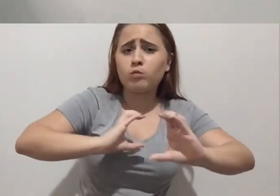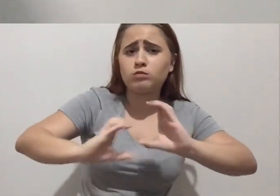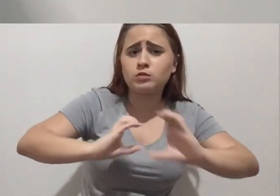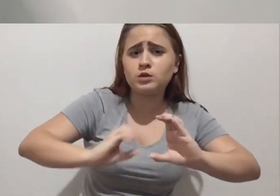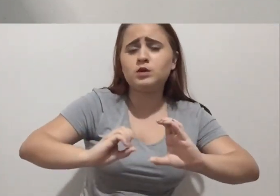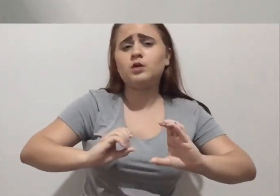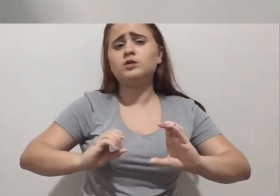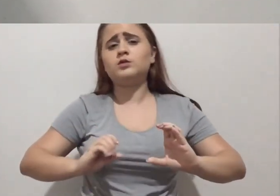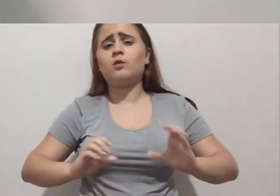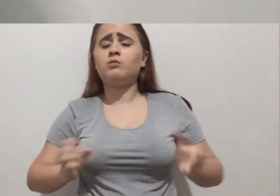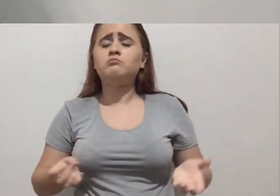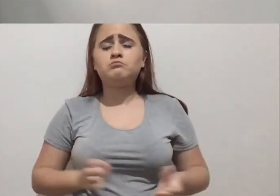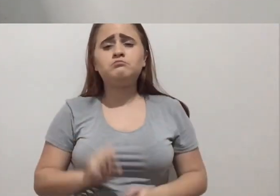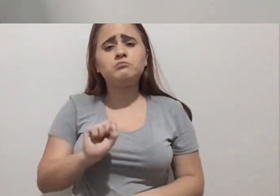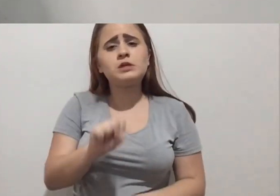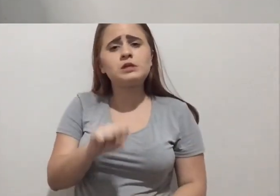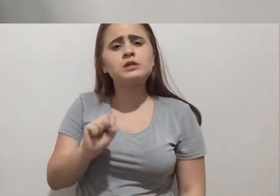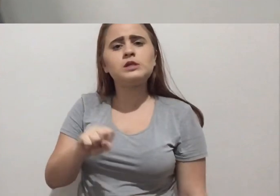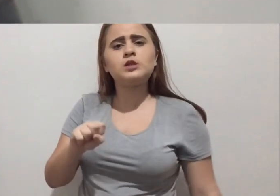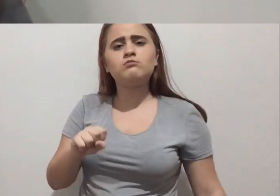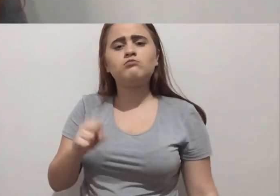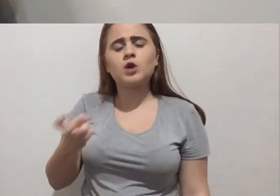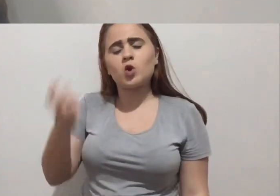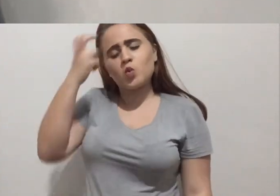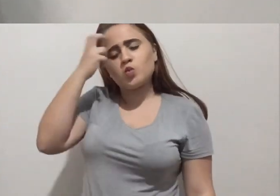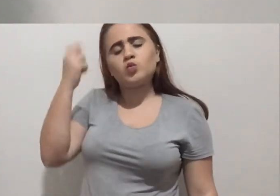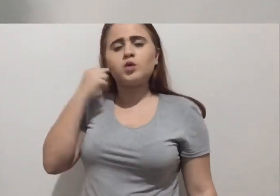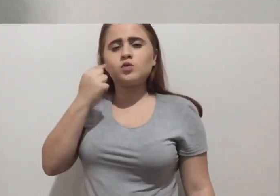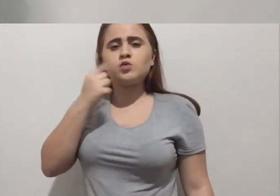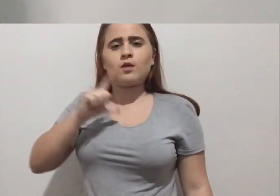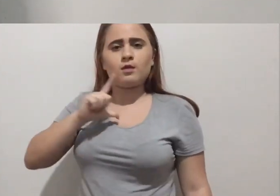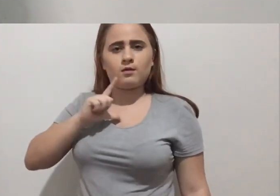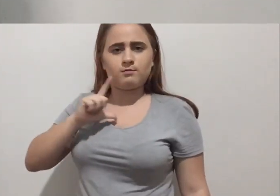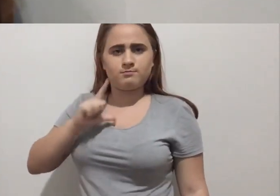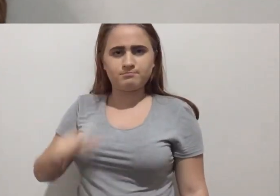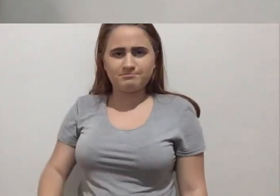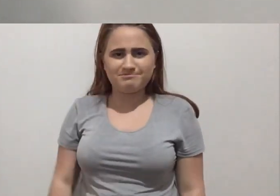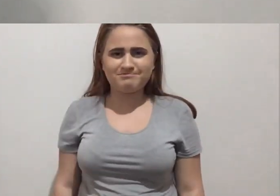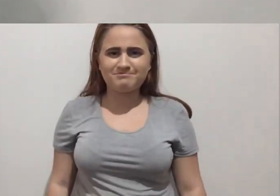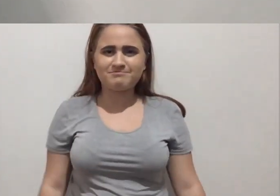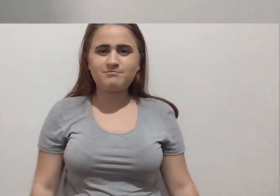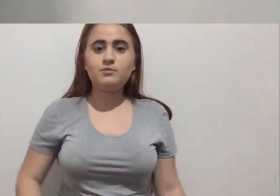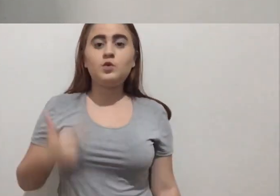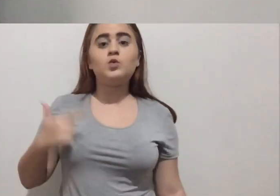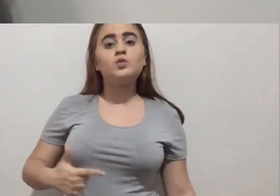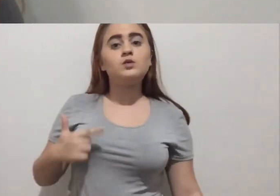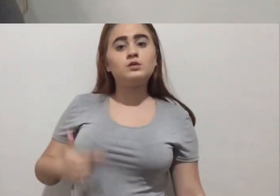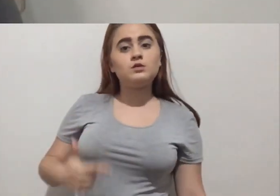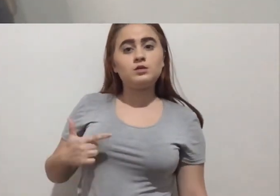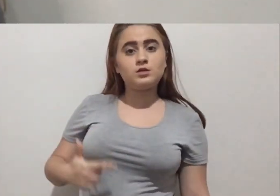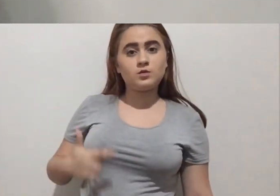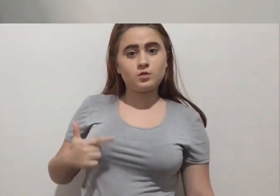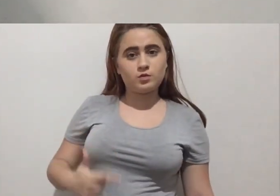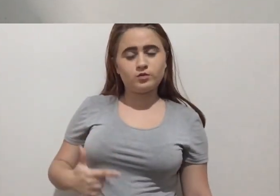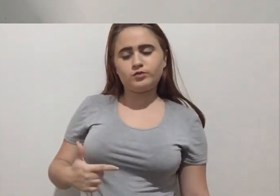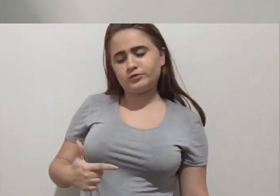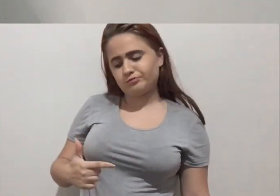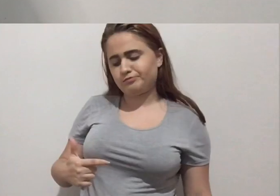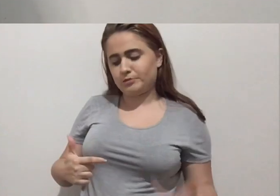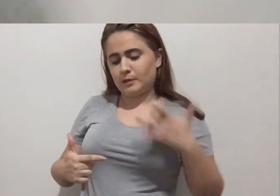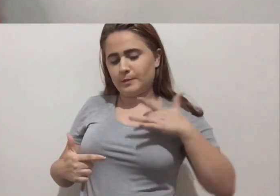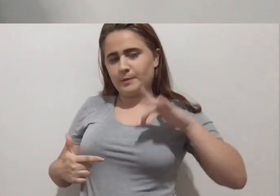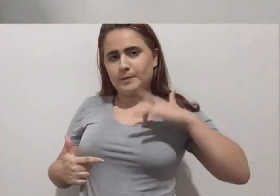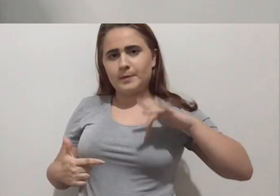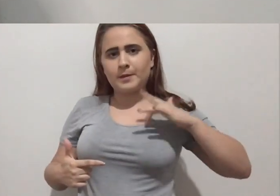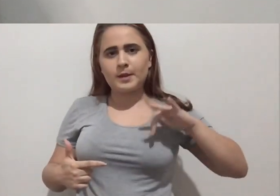dos surdos, esse sim vai fazer parte da cultura surda. O segundo é que é uma pena, né?